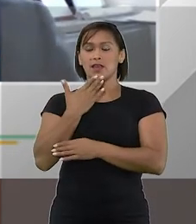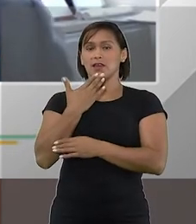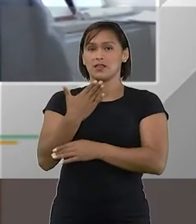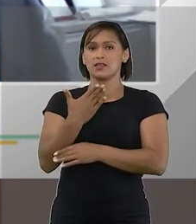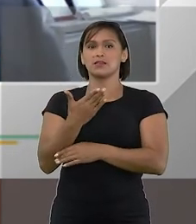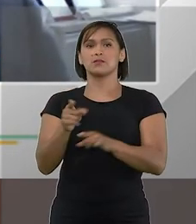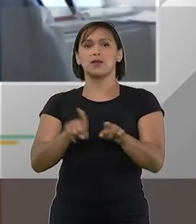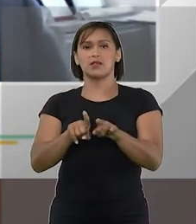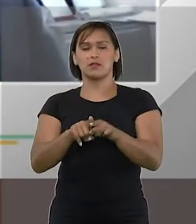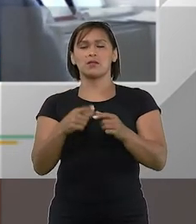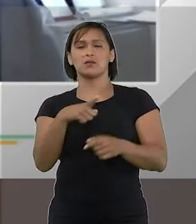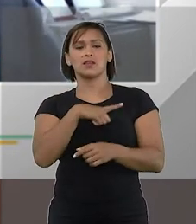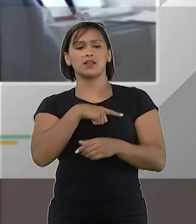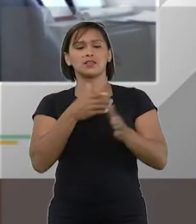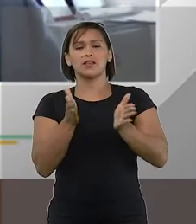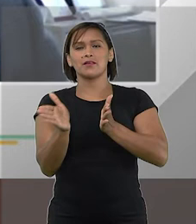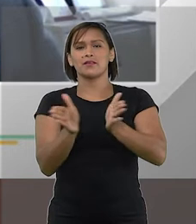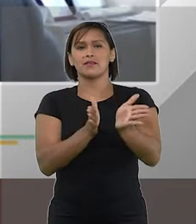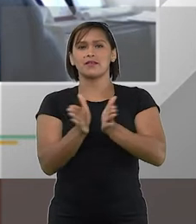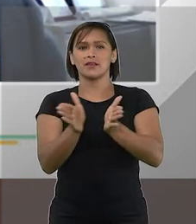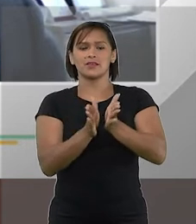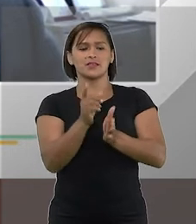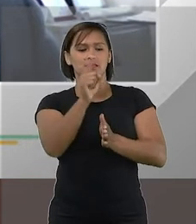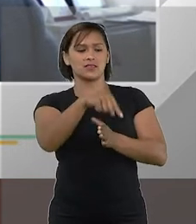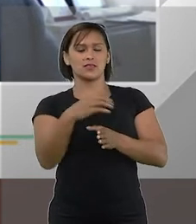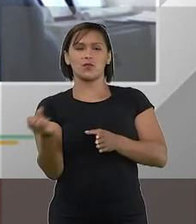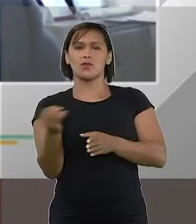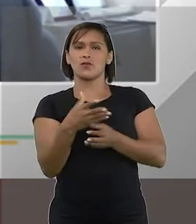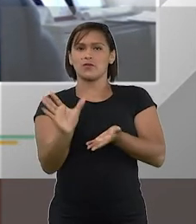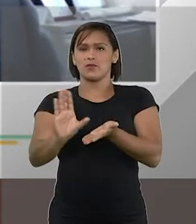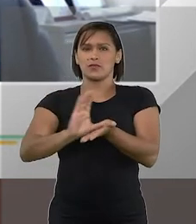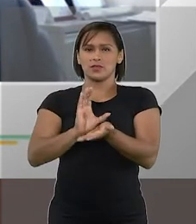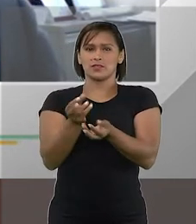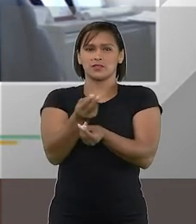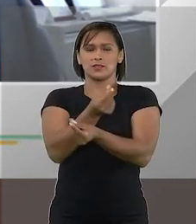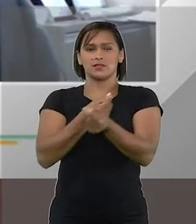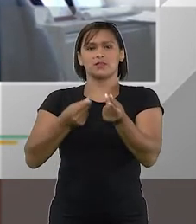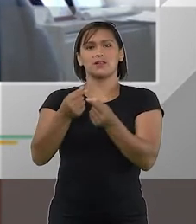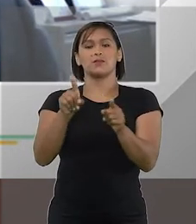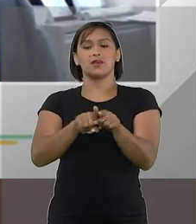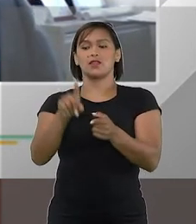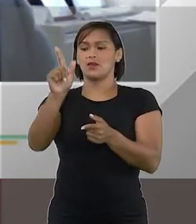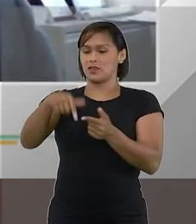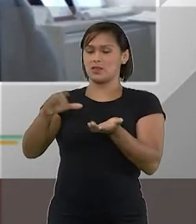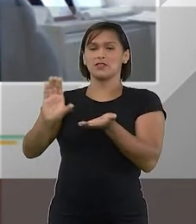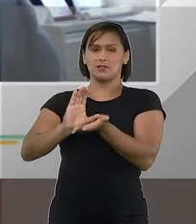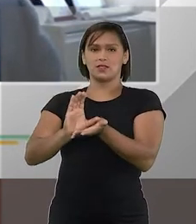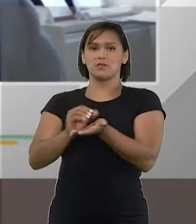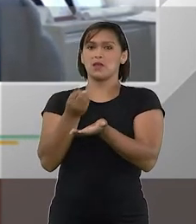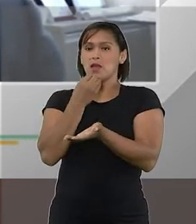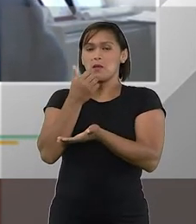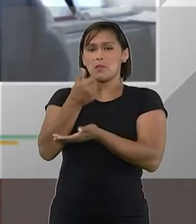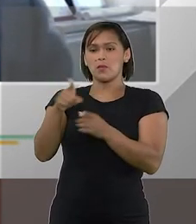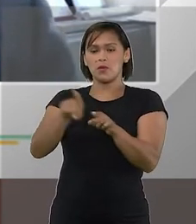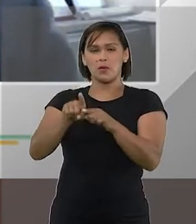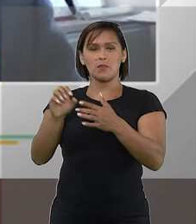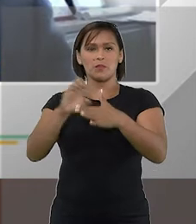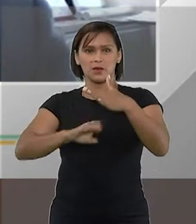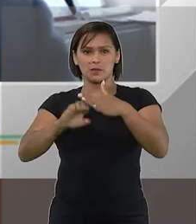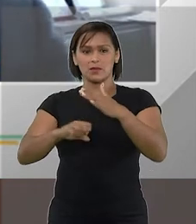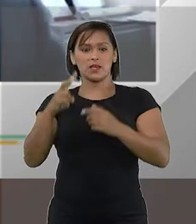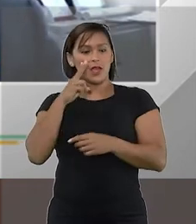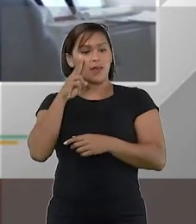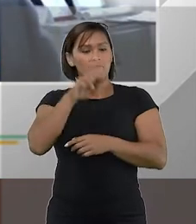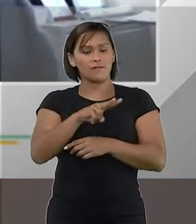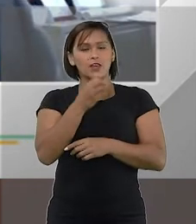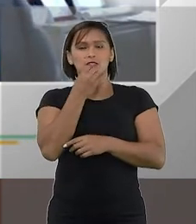recuperação para que elas tenham acesso a esse financiamento, e esse financiamento é muito bem-vindo e é muito bem